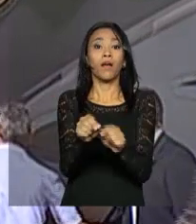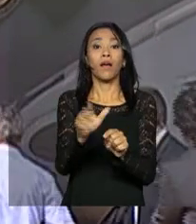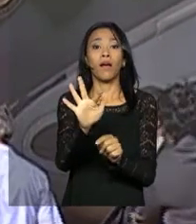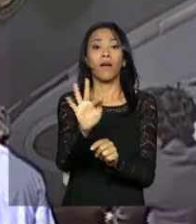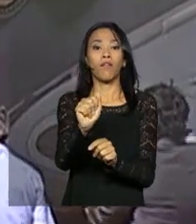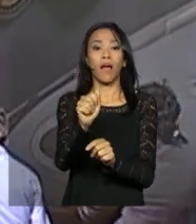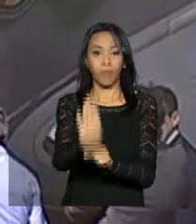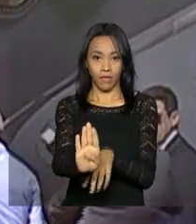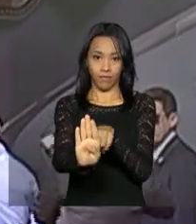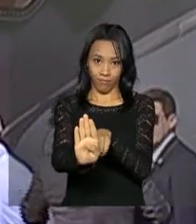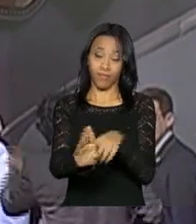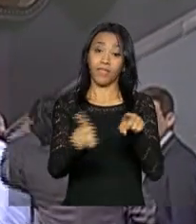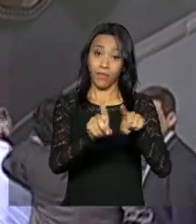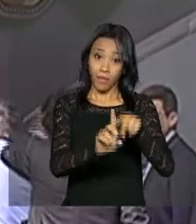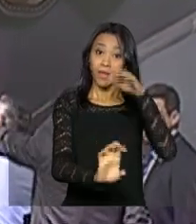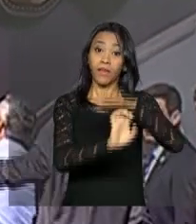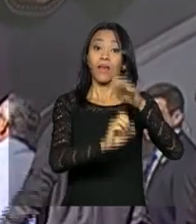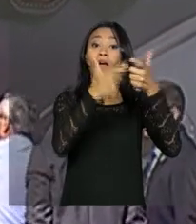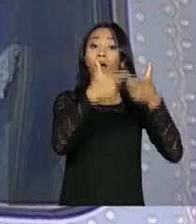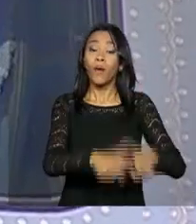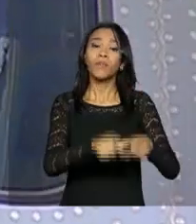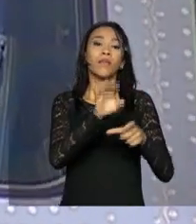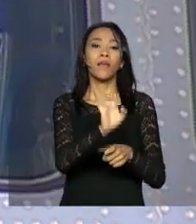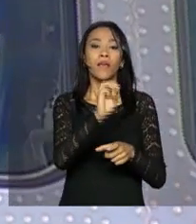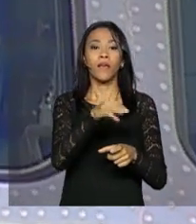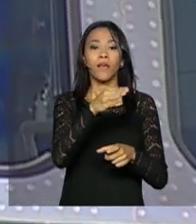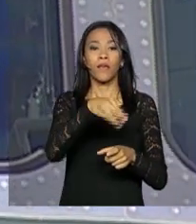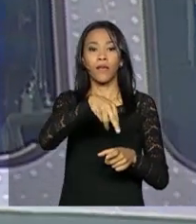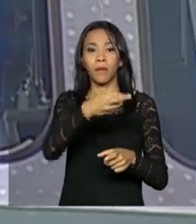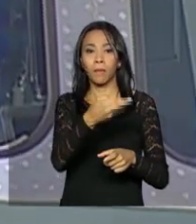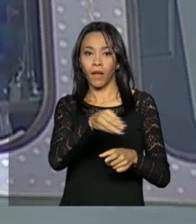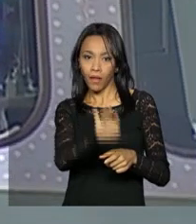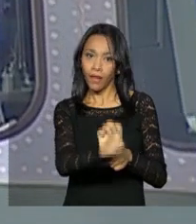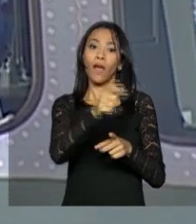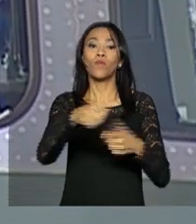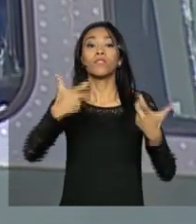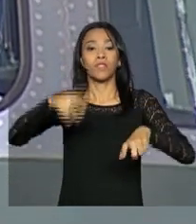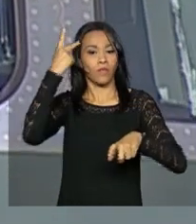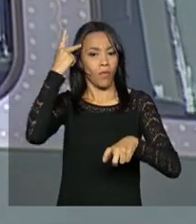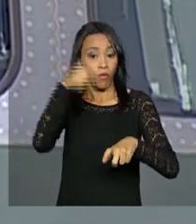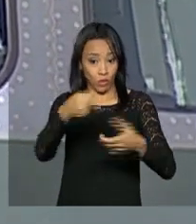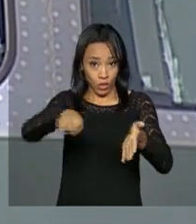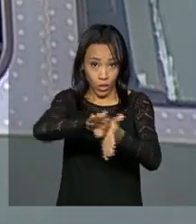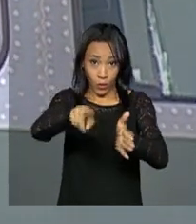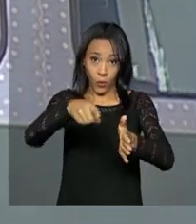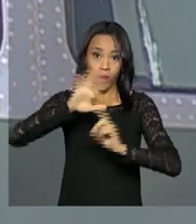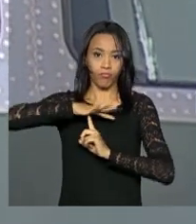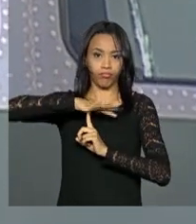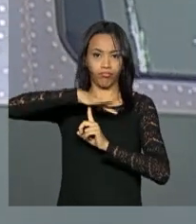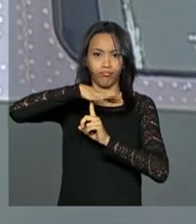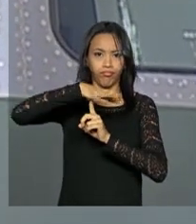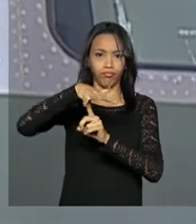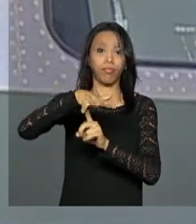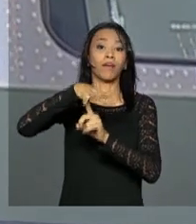construído pela Embraer no interior de São Paulo. A presidenta chegou na base aérea de Brasília de helicóptero e